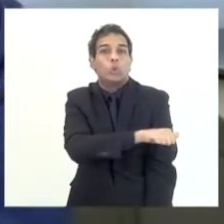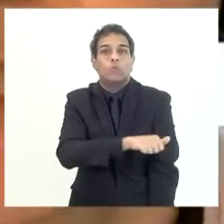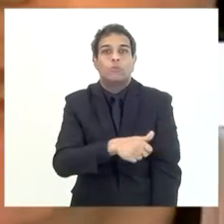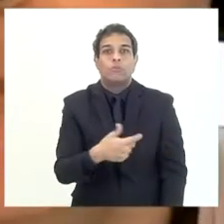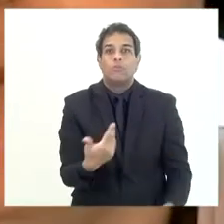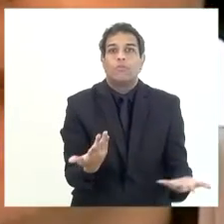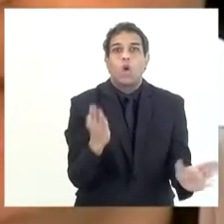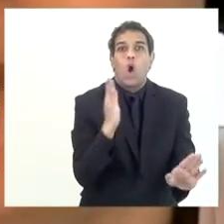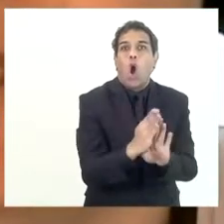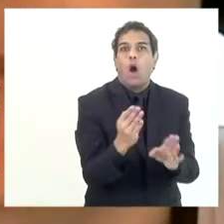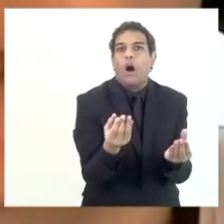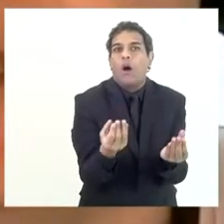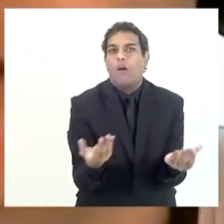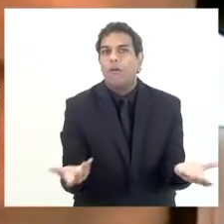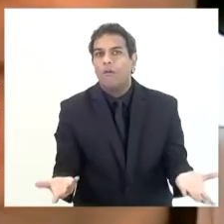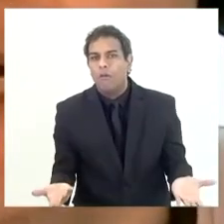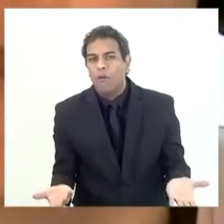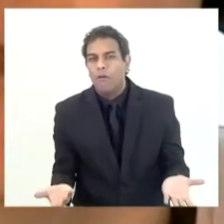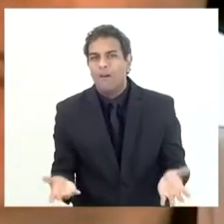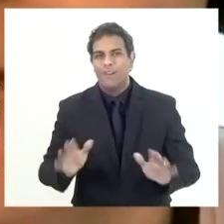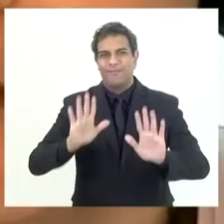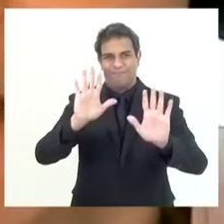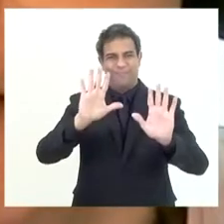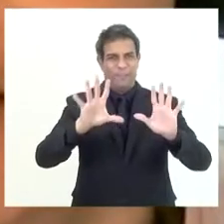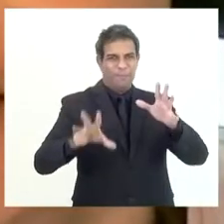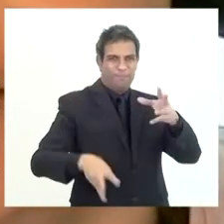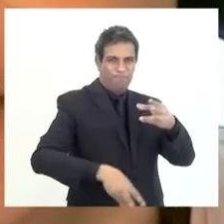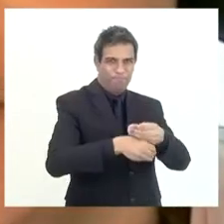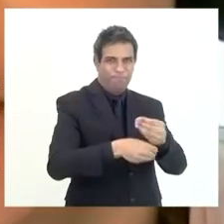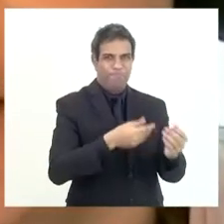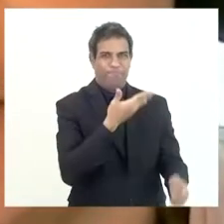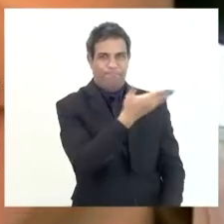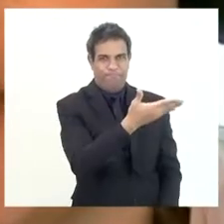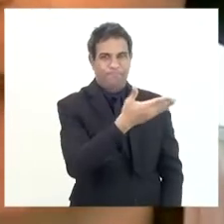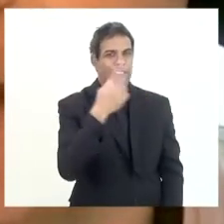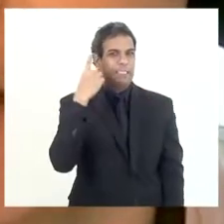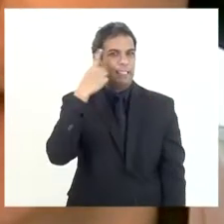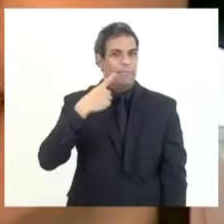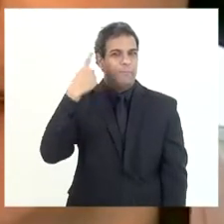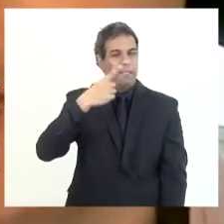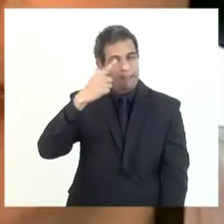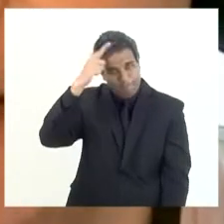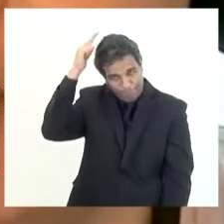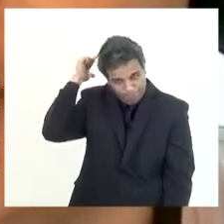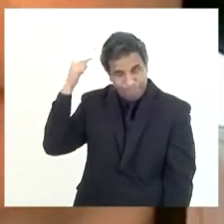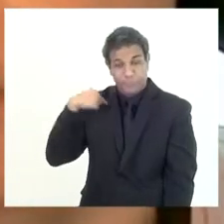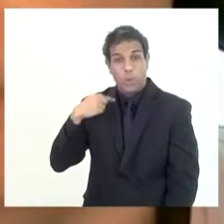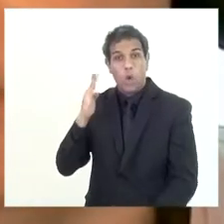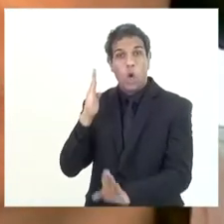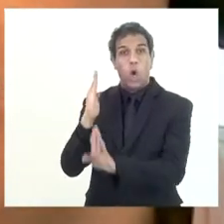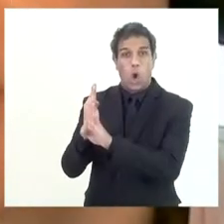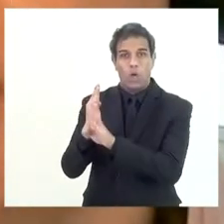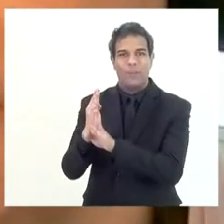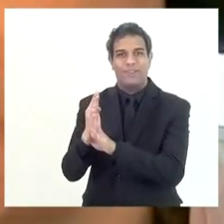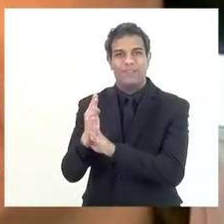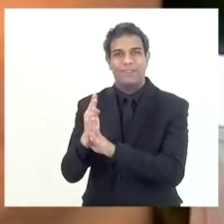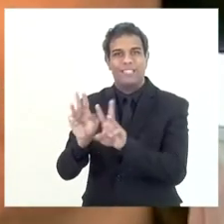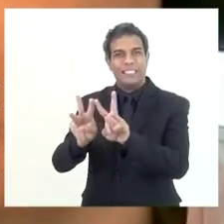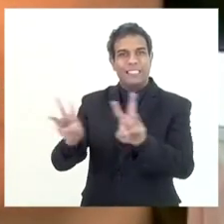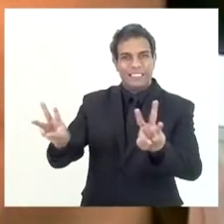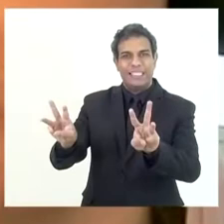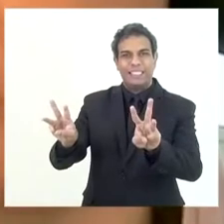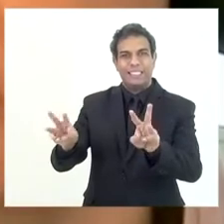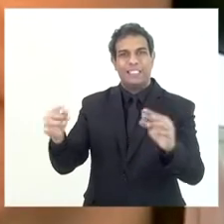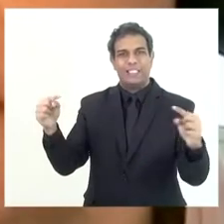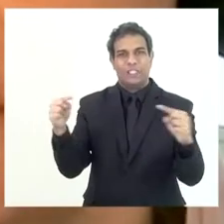Deputado, permita-me uma parte, enquanto vocês estavam aí conversando, eu entrei aqui no SEAF e confirmando